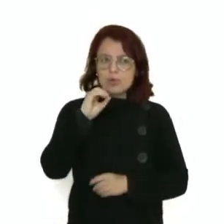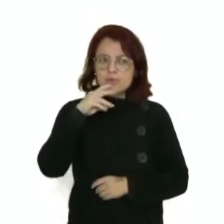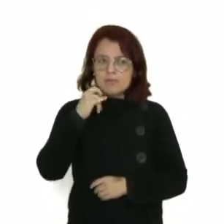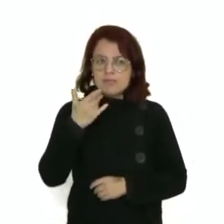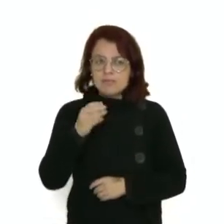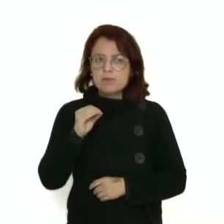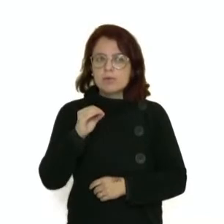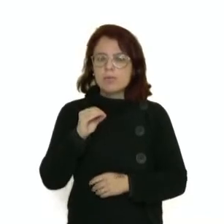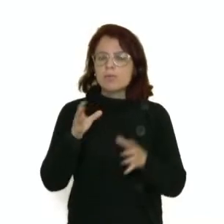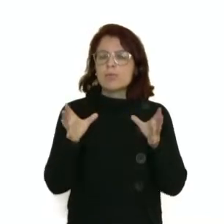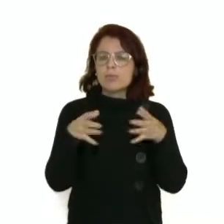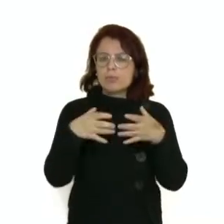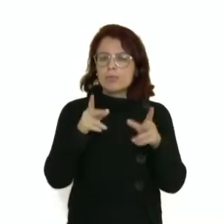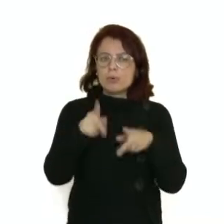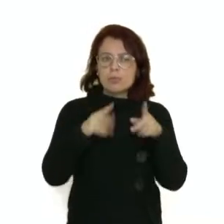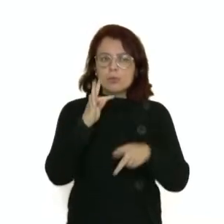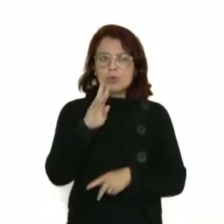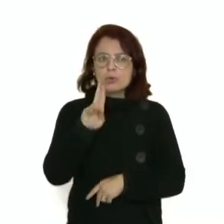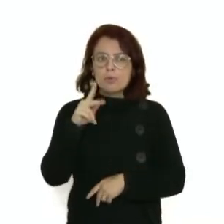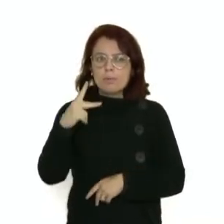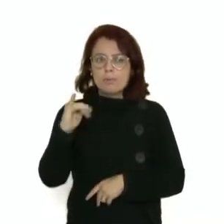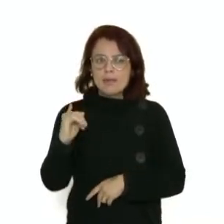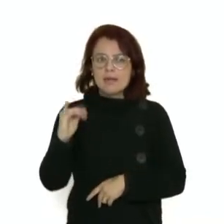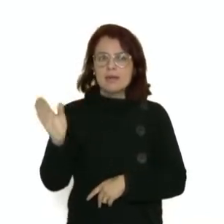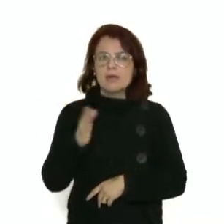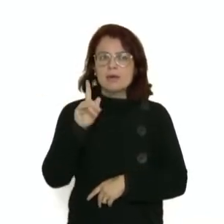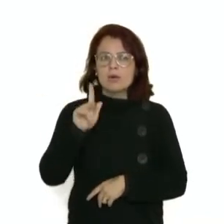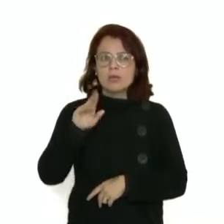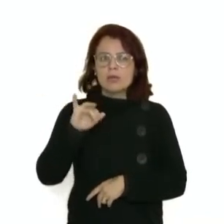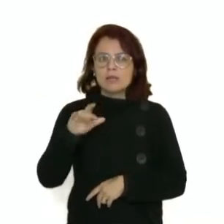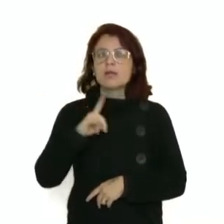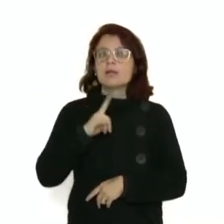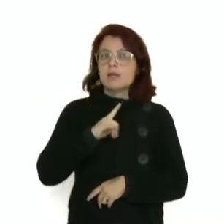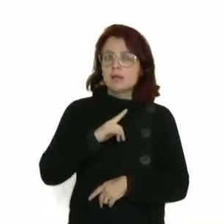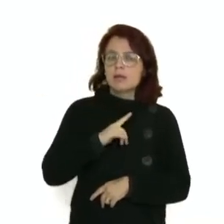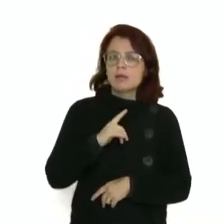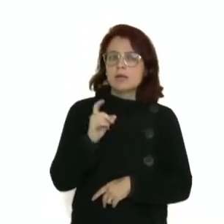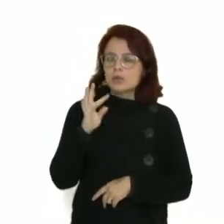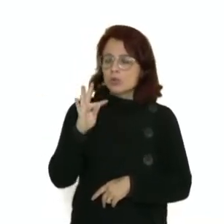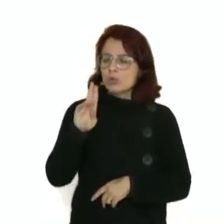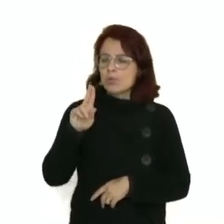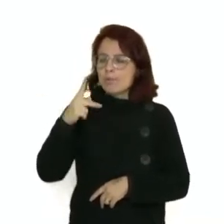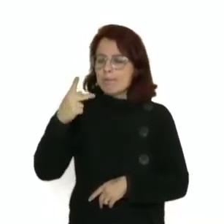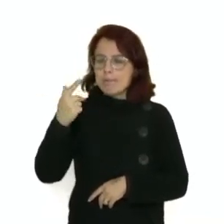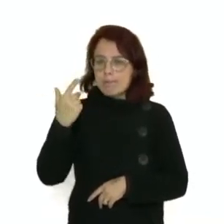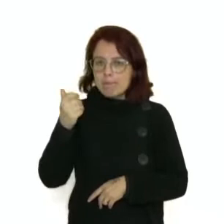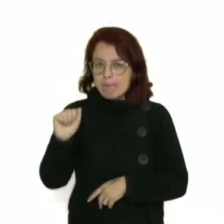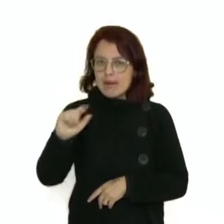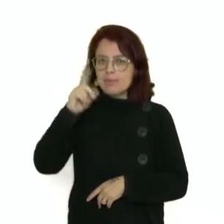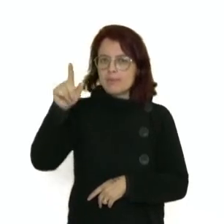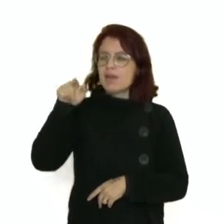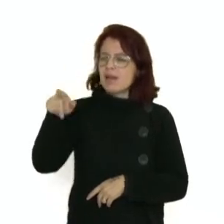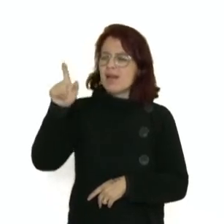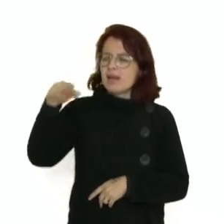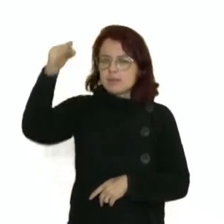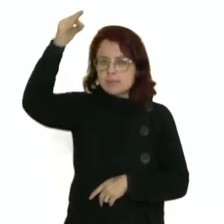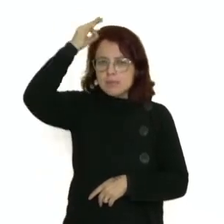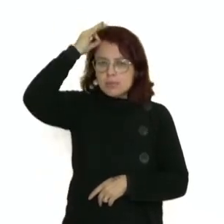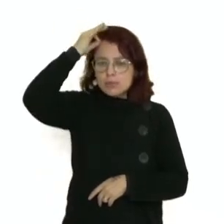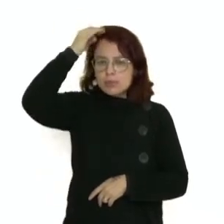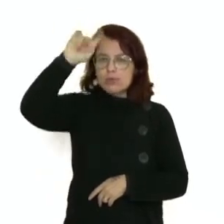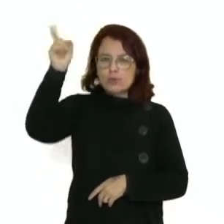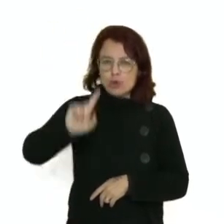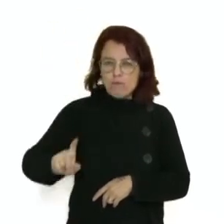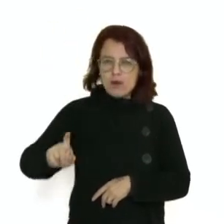povo tupi-guarani, só para dar um exemplo, existe o tupã, que seria o espírito do trovão, criador do céu, da terra,